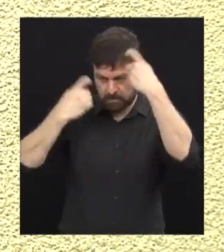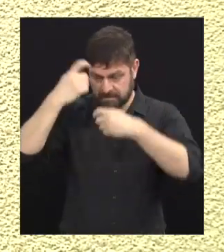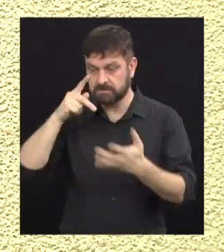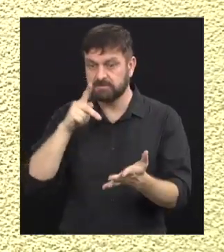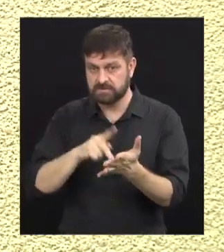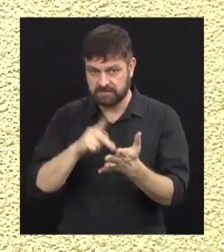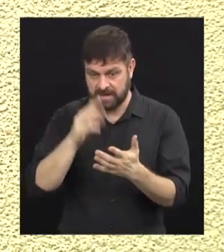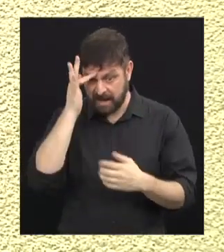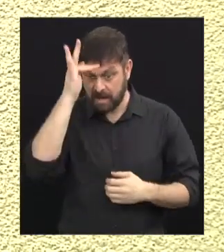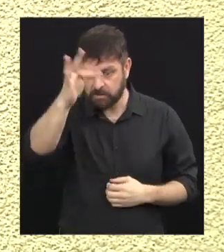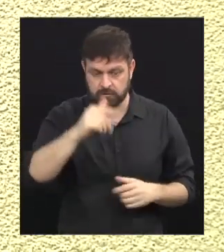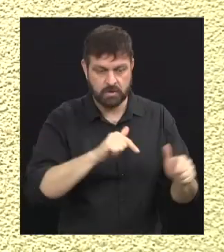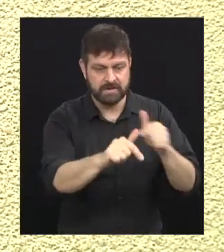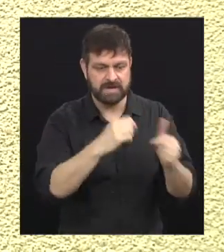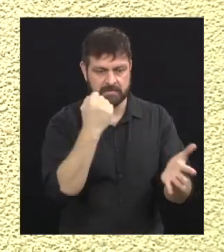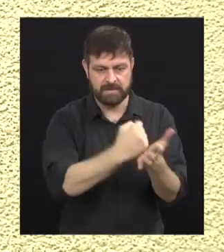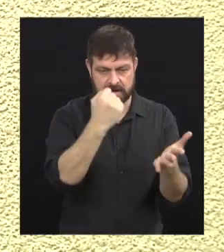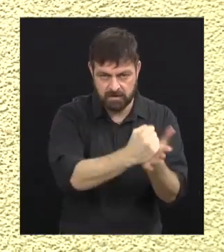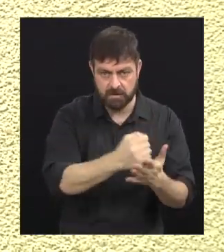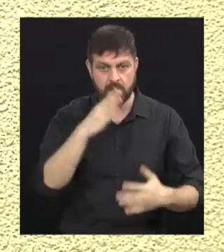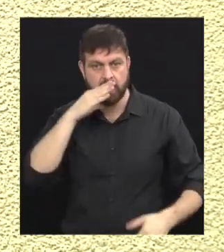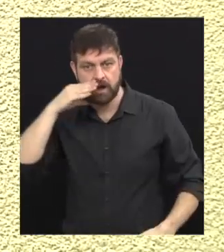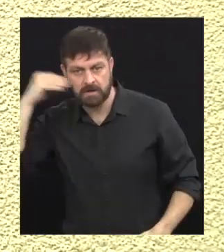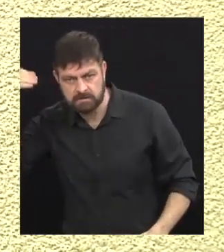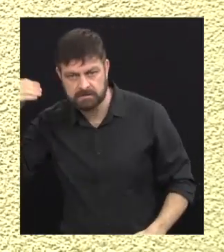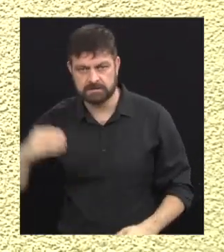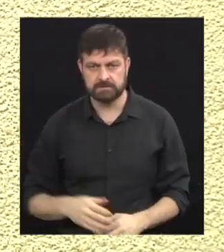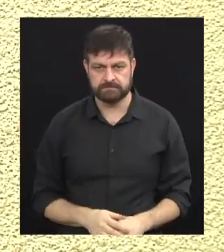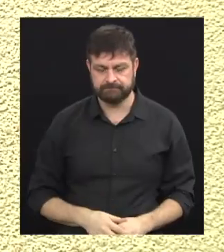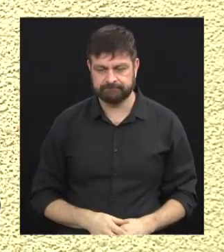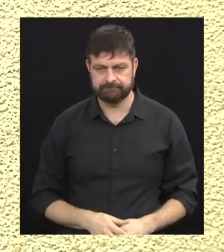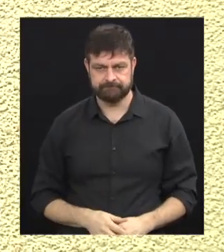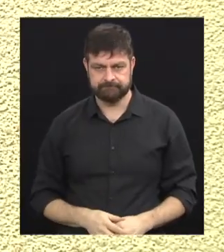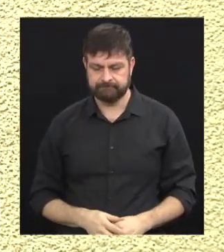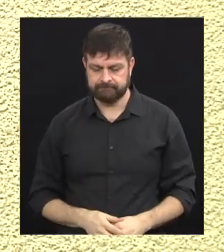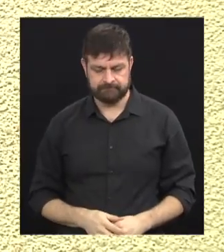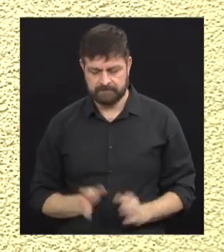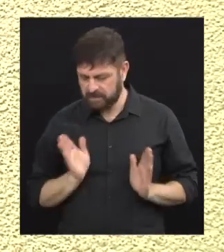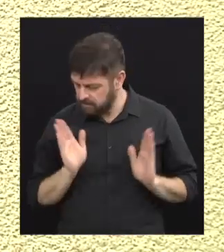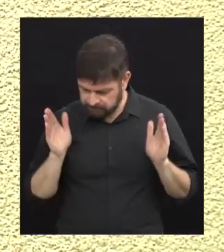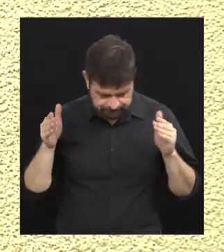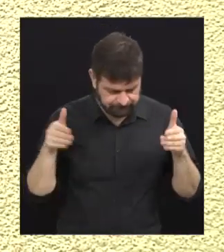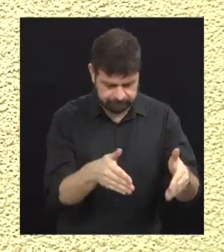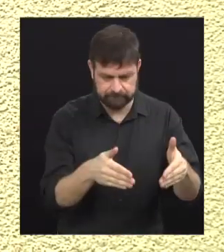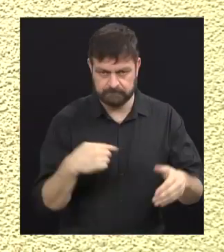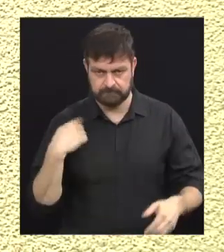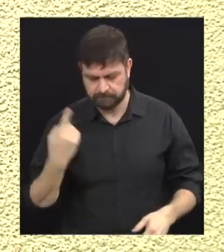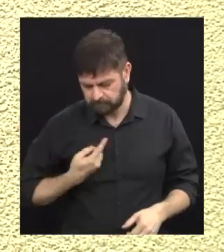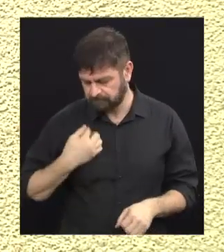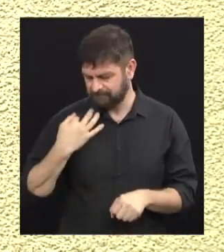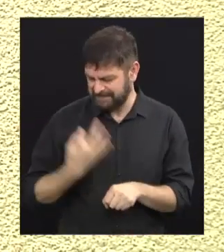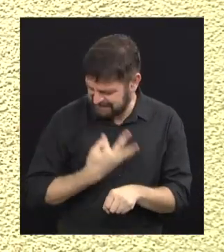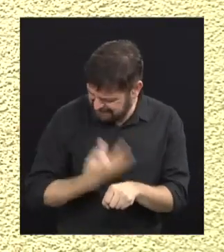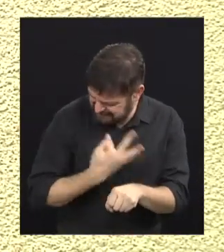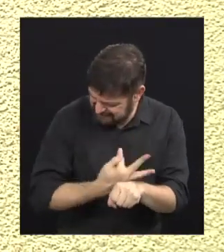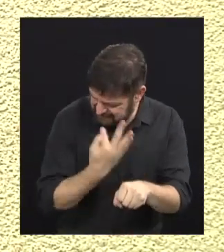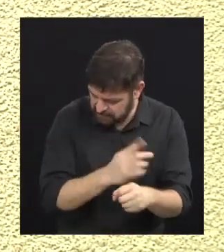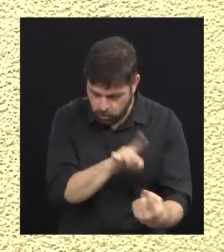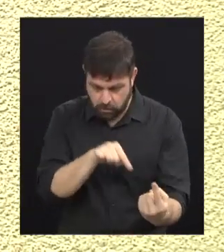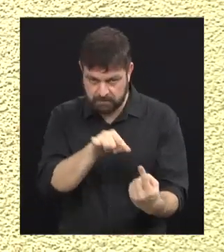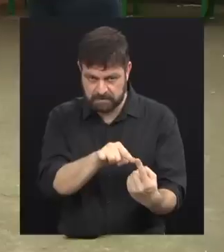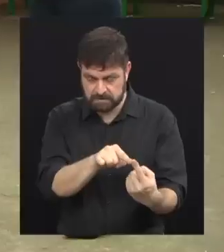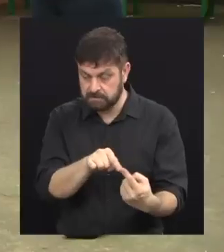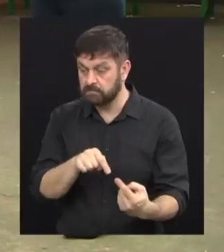o mercado de trabalho, com esses adolescentes, é uma coisa que nós estamos batalhando muito para que eles